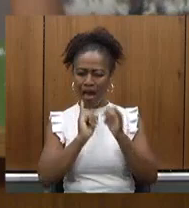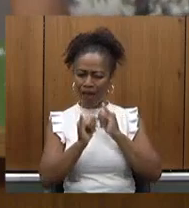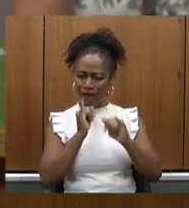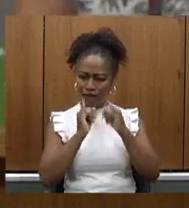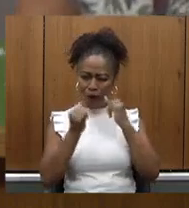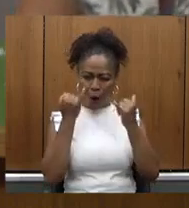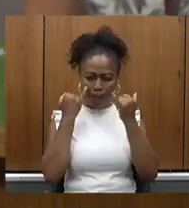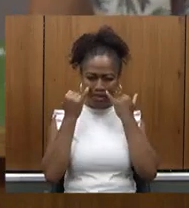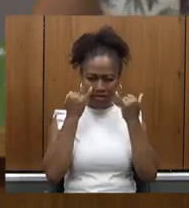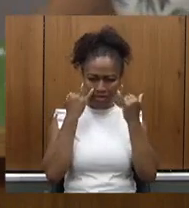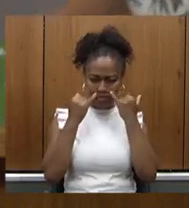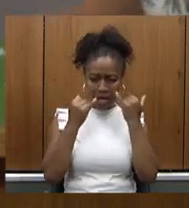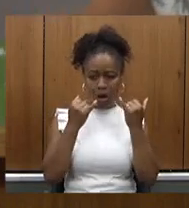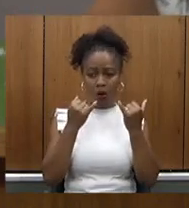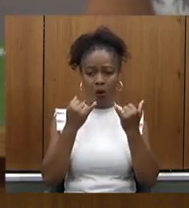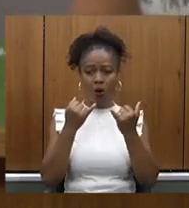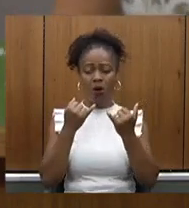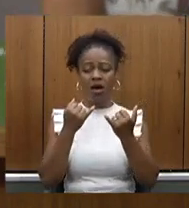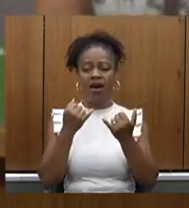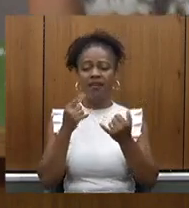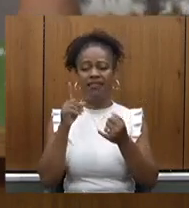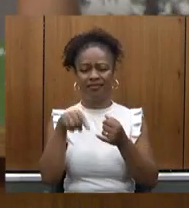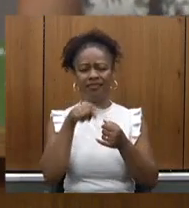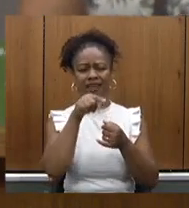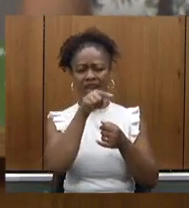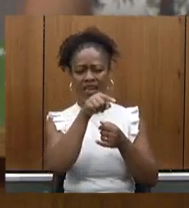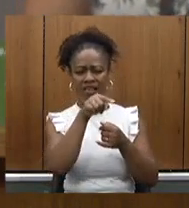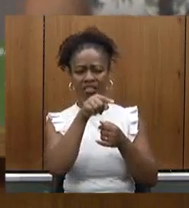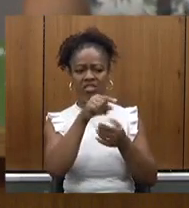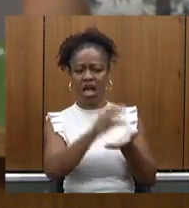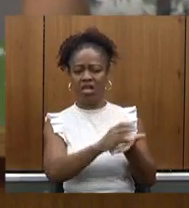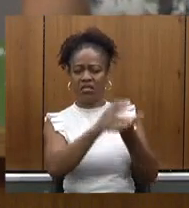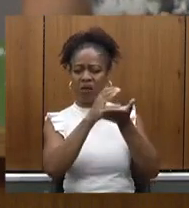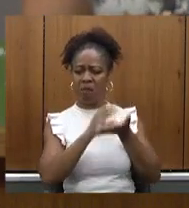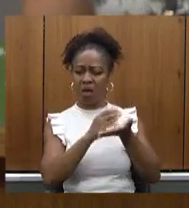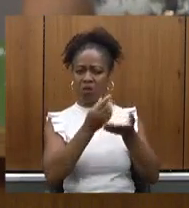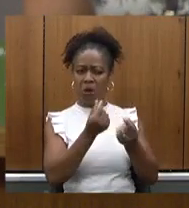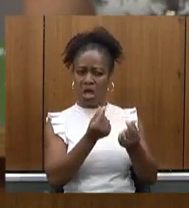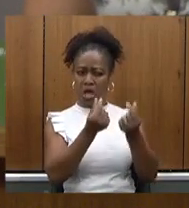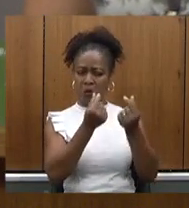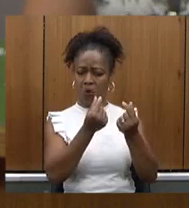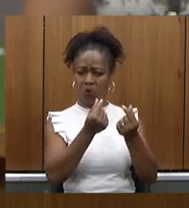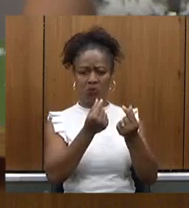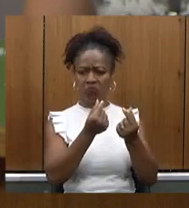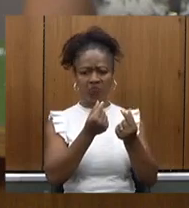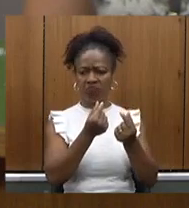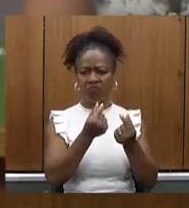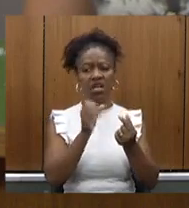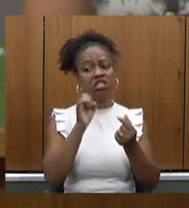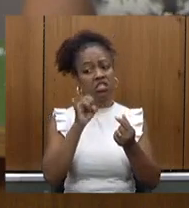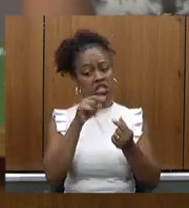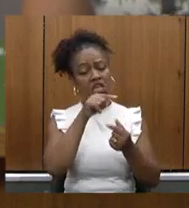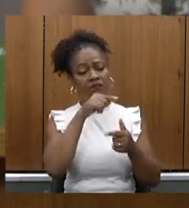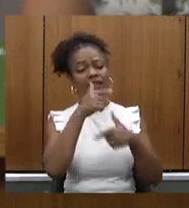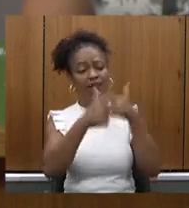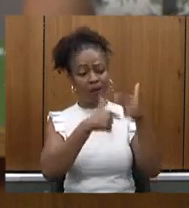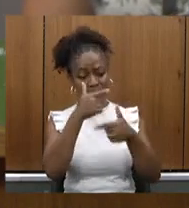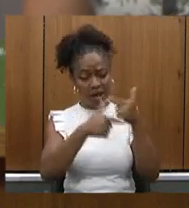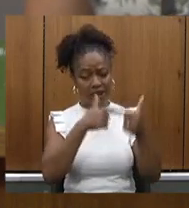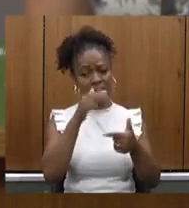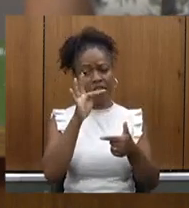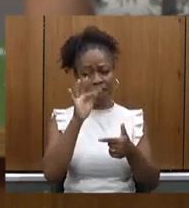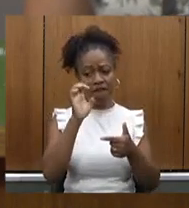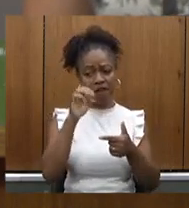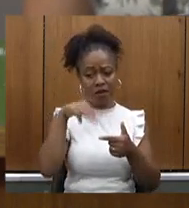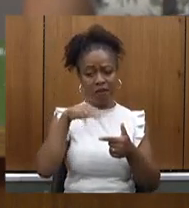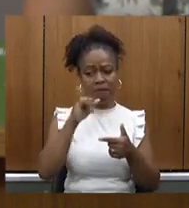CEPLAG recebendo recurso só se ele tiver na verdade trabalhando na FEMIG que ele faz jus como qualquer servidor